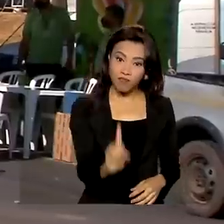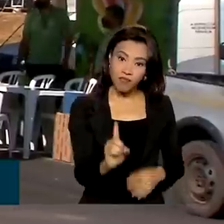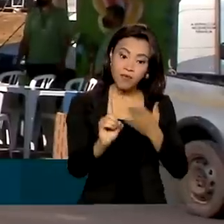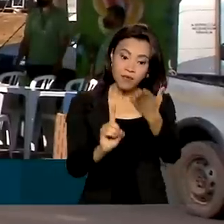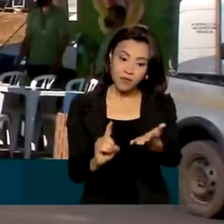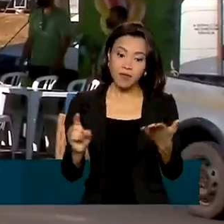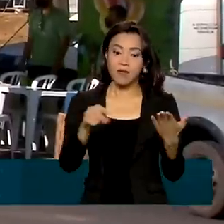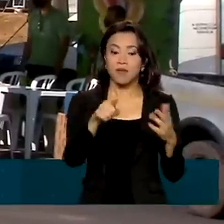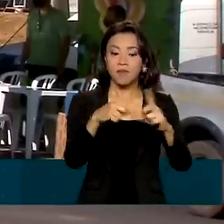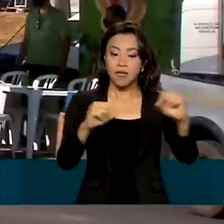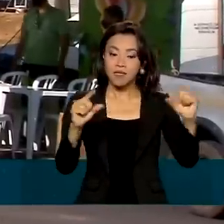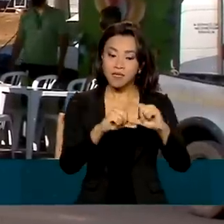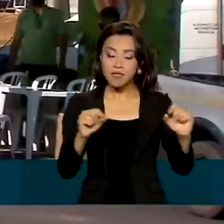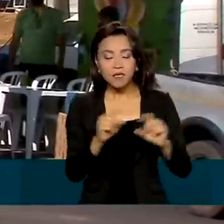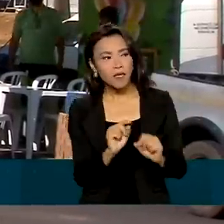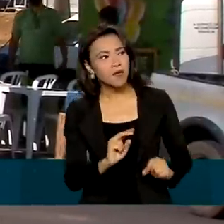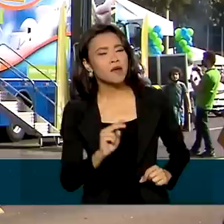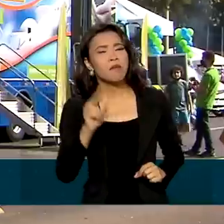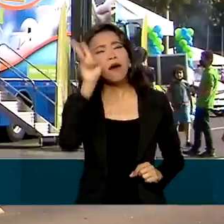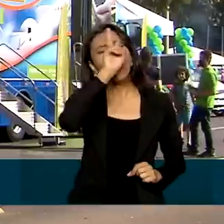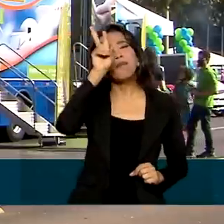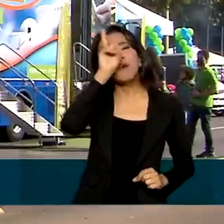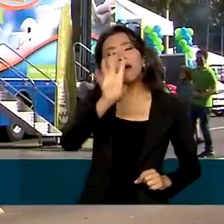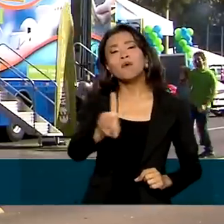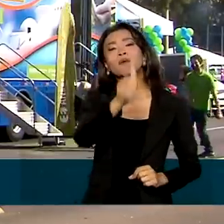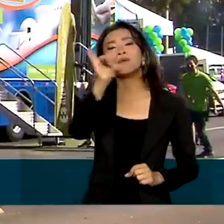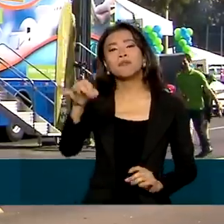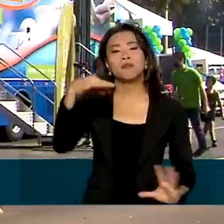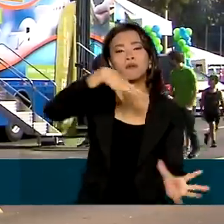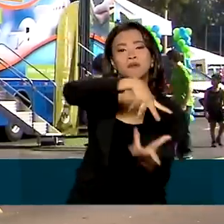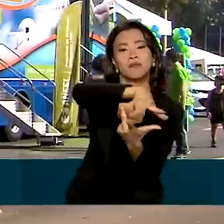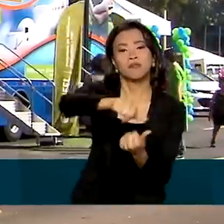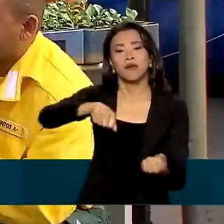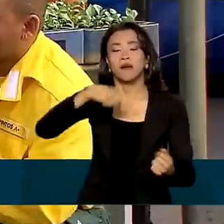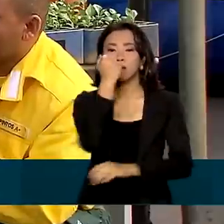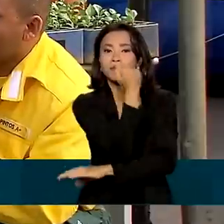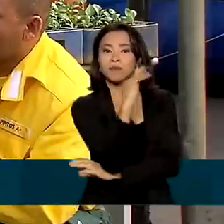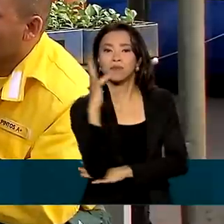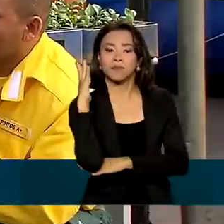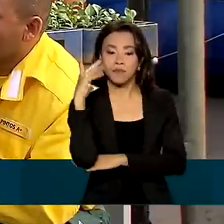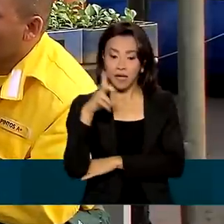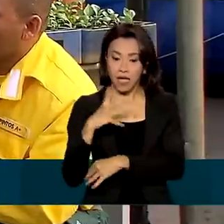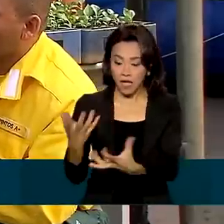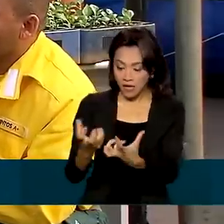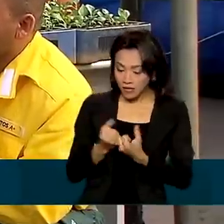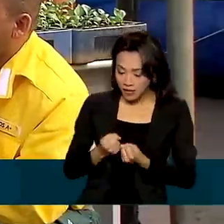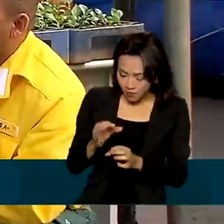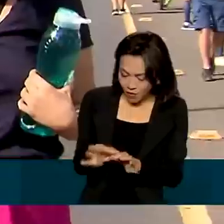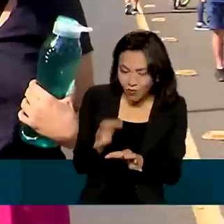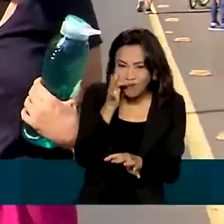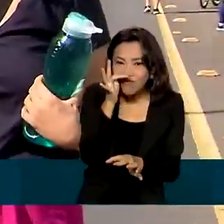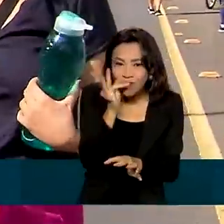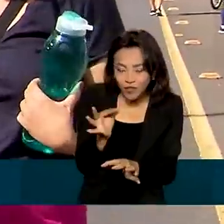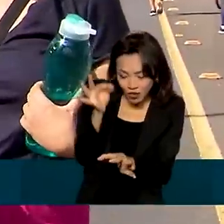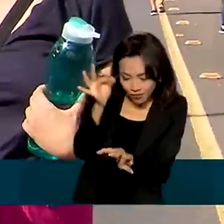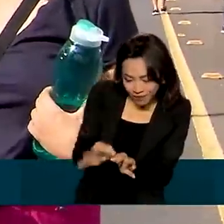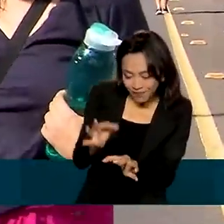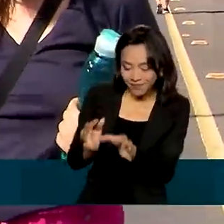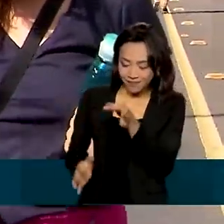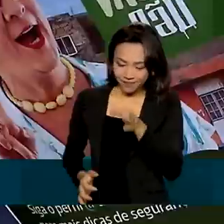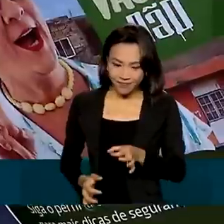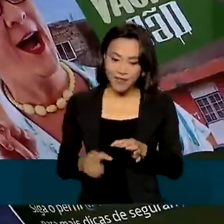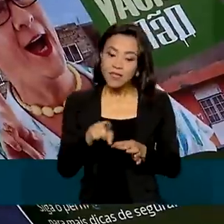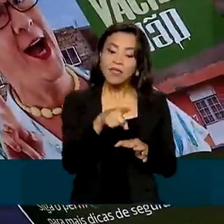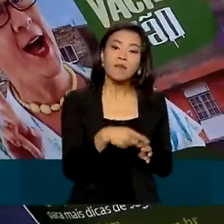ações para lembrar o Dia Mundial do Meio Ambiente estavam sendo realizadas, recebeu uma muda de planta, além de cartilhas e